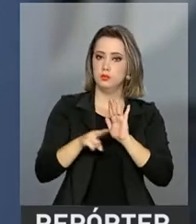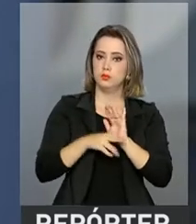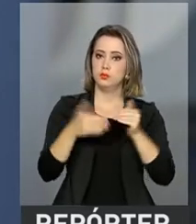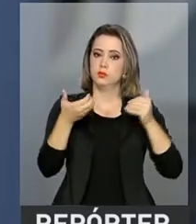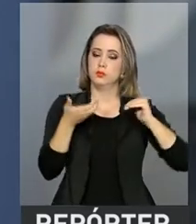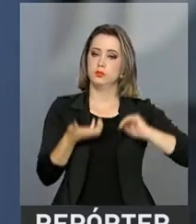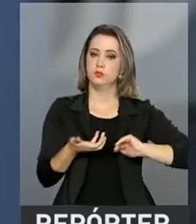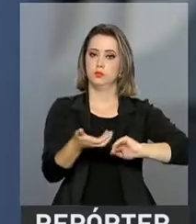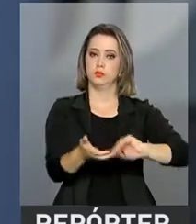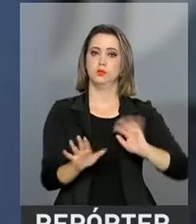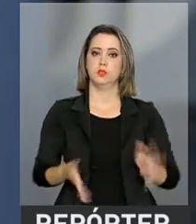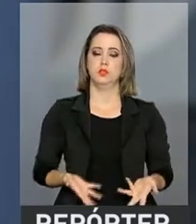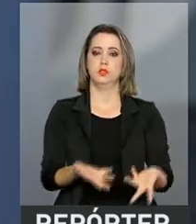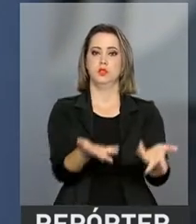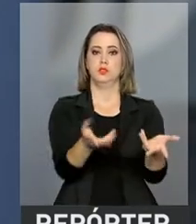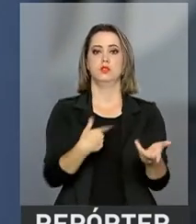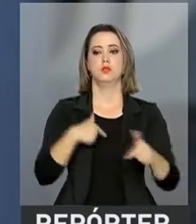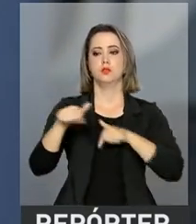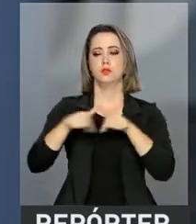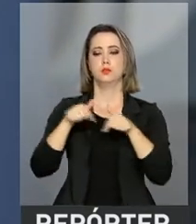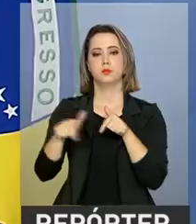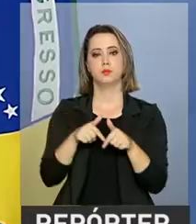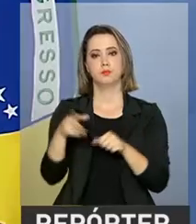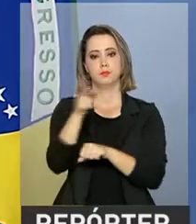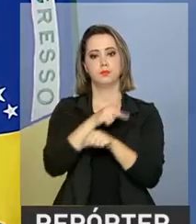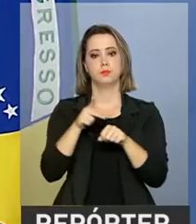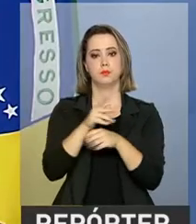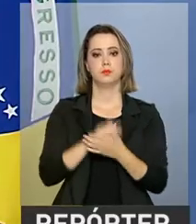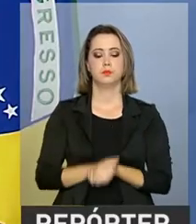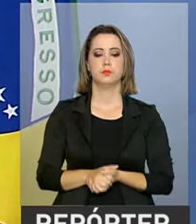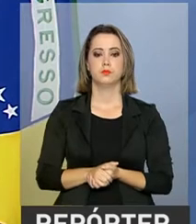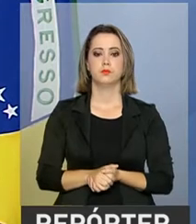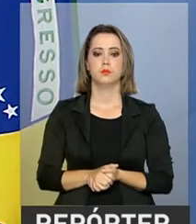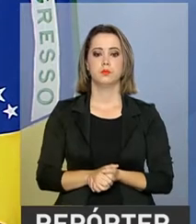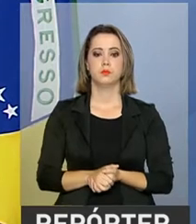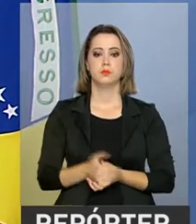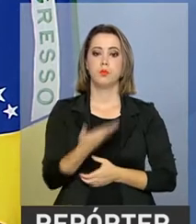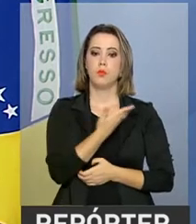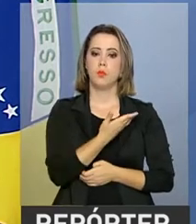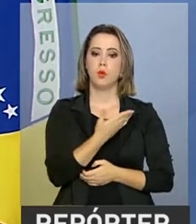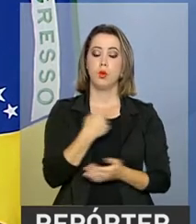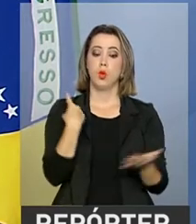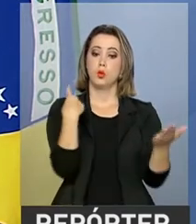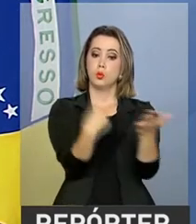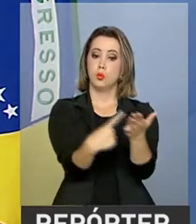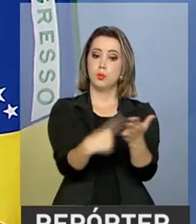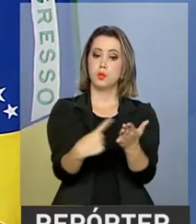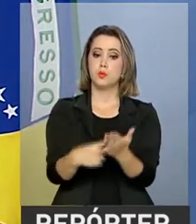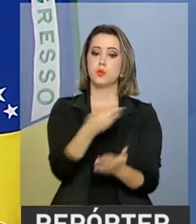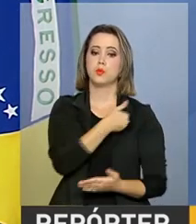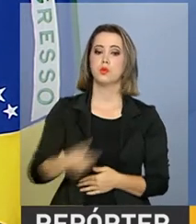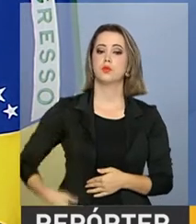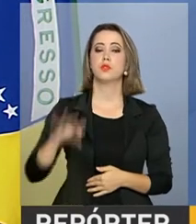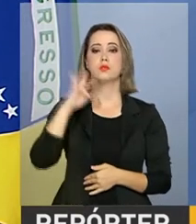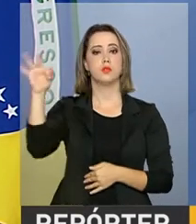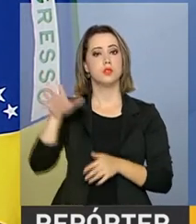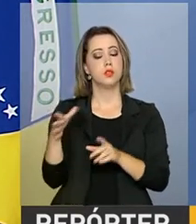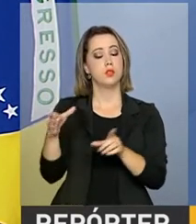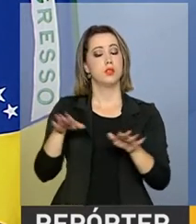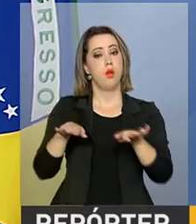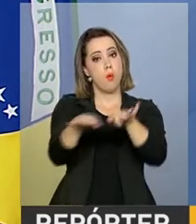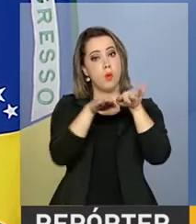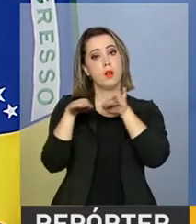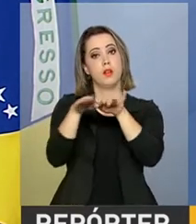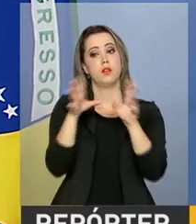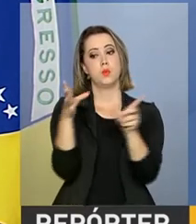Nacional, que vão gerar empregos no país. O compromisso do governo federal com o equilíbrio das contas públicas tem sido